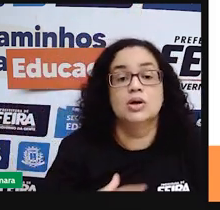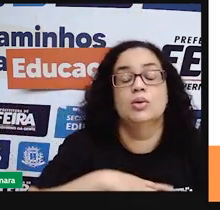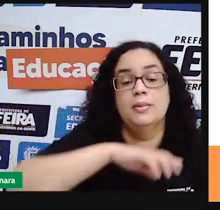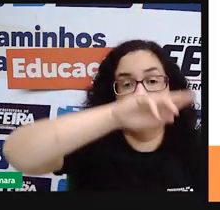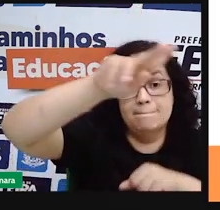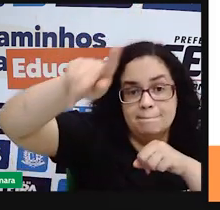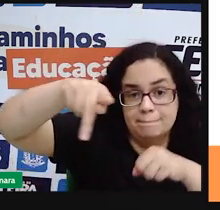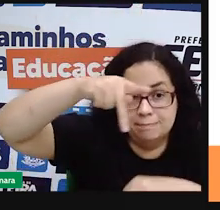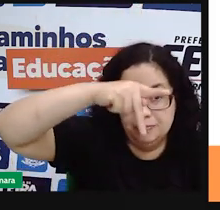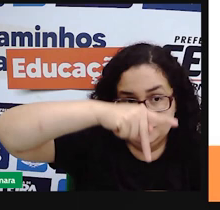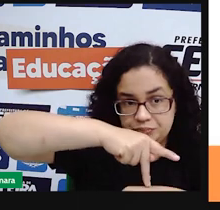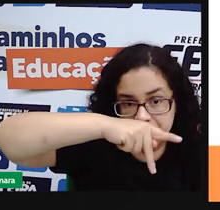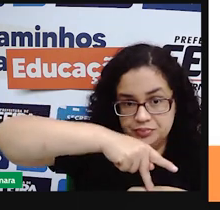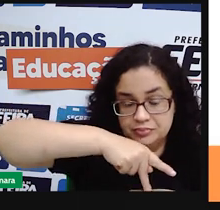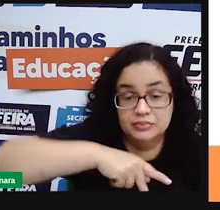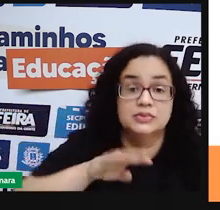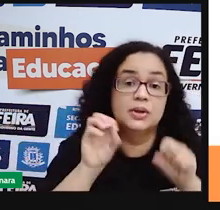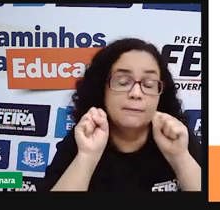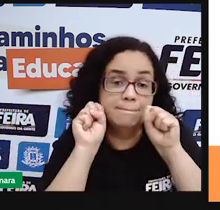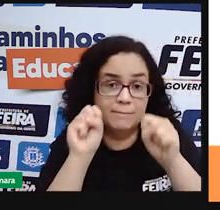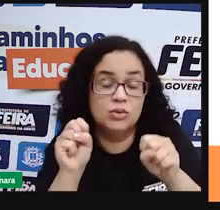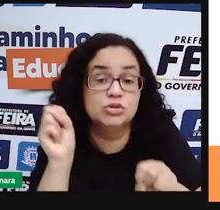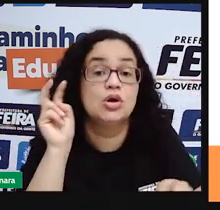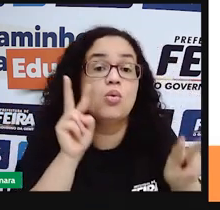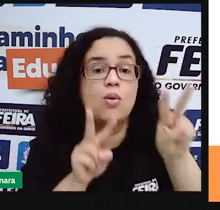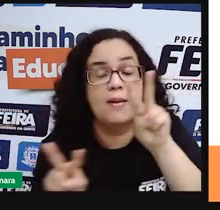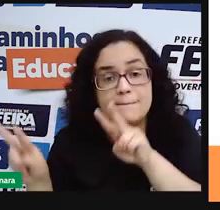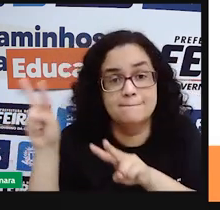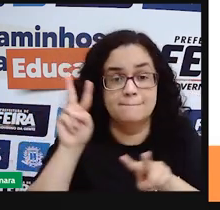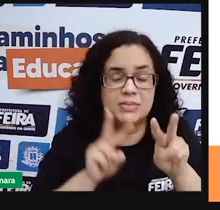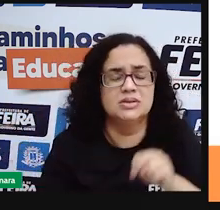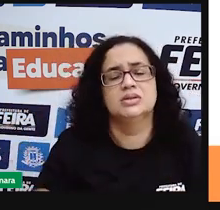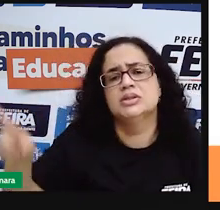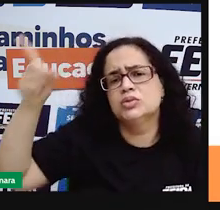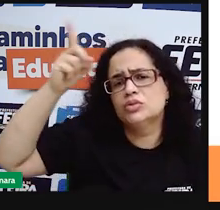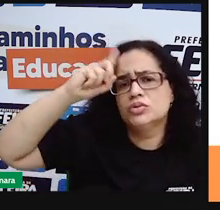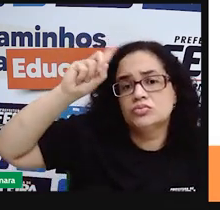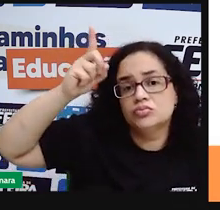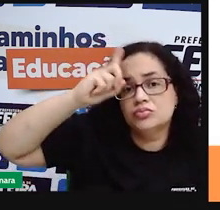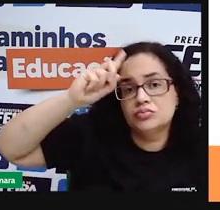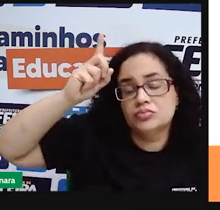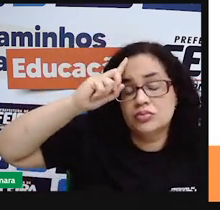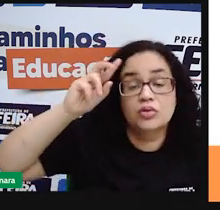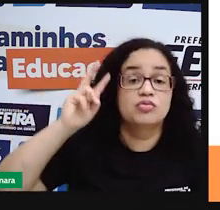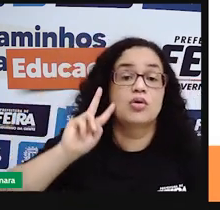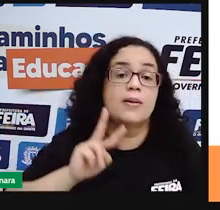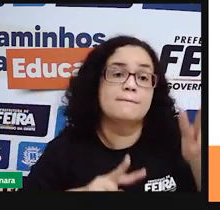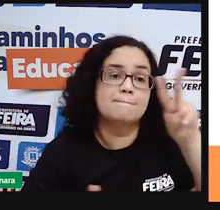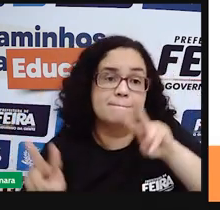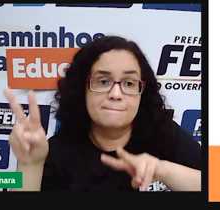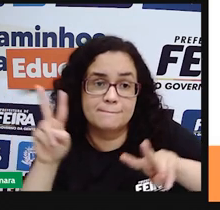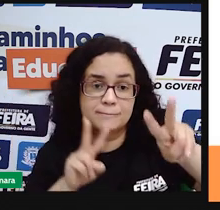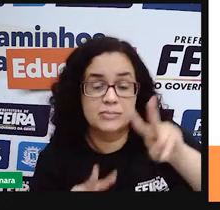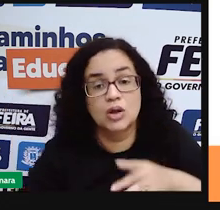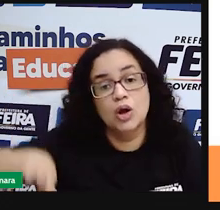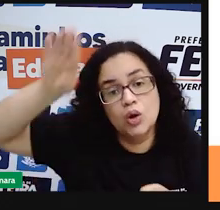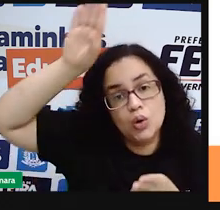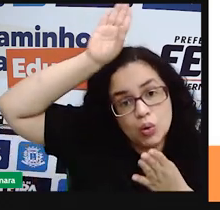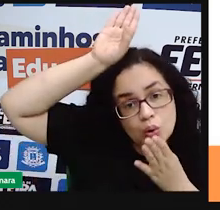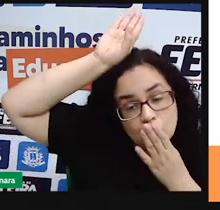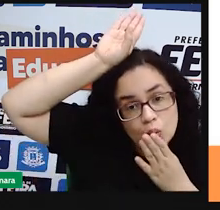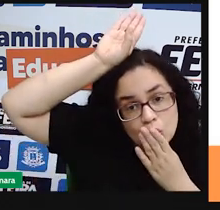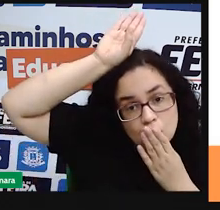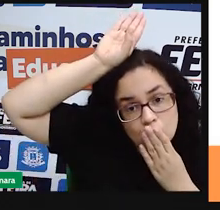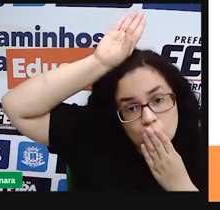e aí a gente pode observar no nosso dia a dia né para a gente observar a cultura indígena não precisa a gente ir